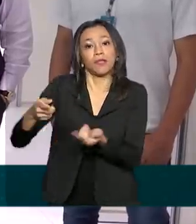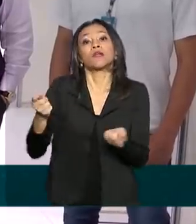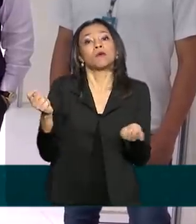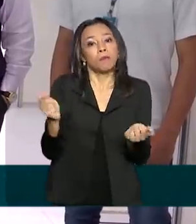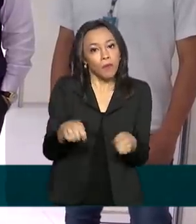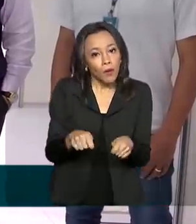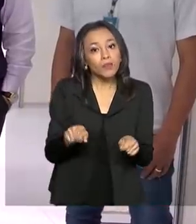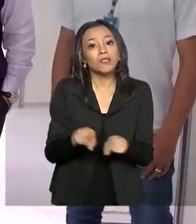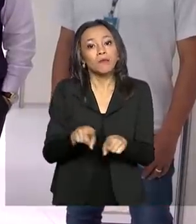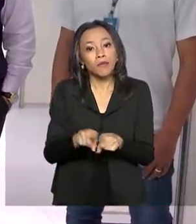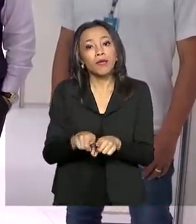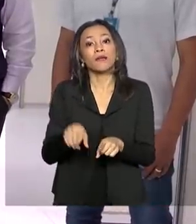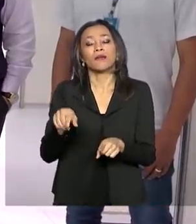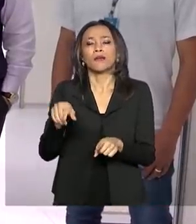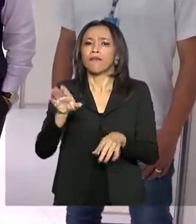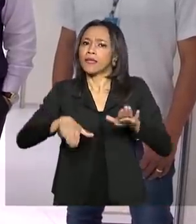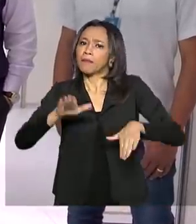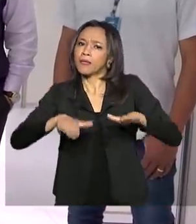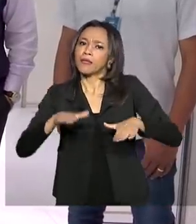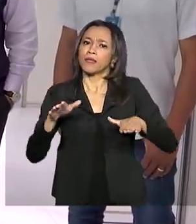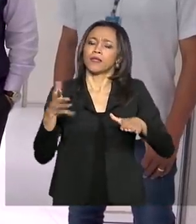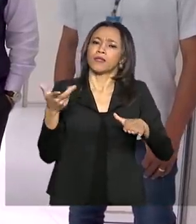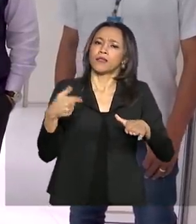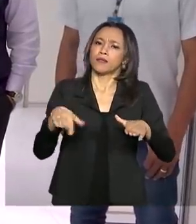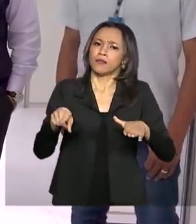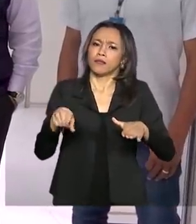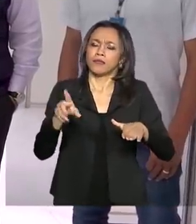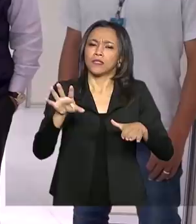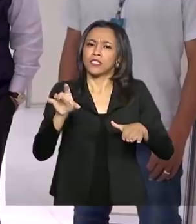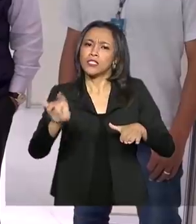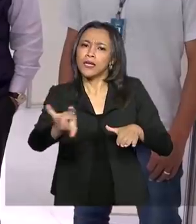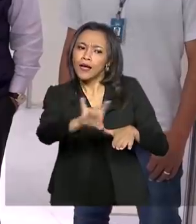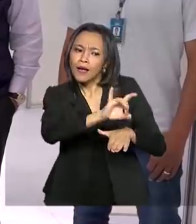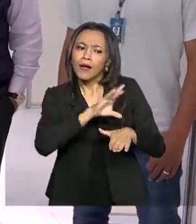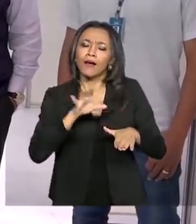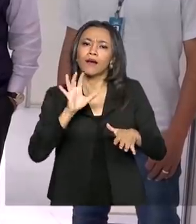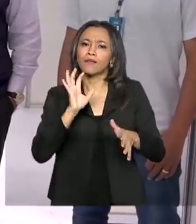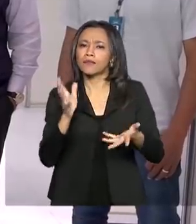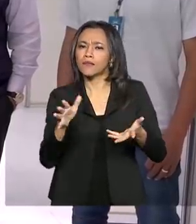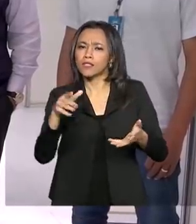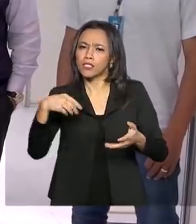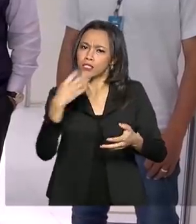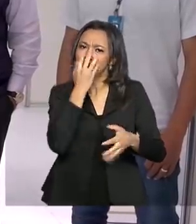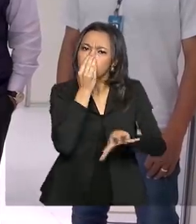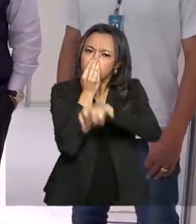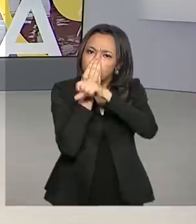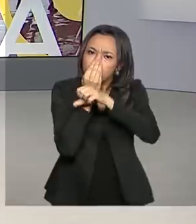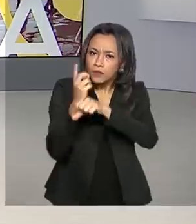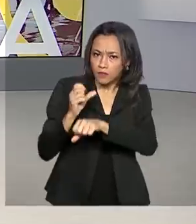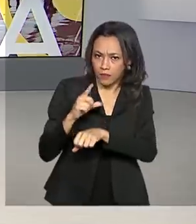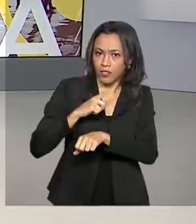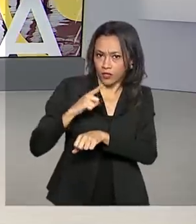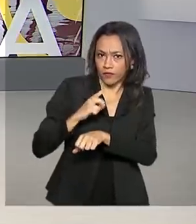de cuidado intensivo, a depender da demanda e a depender da disponibilidade de ventiladores também.